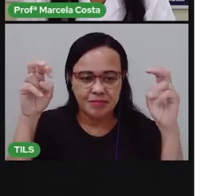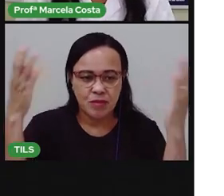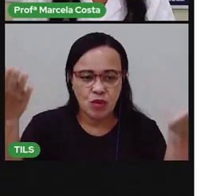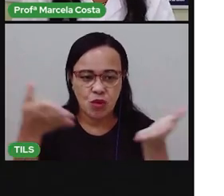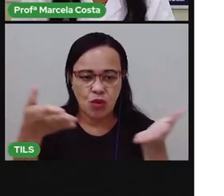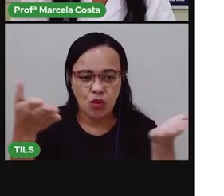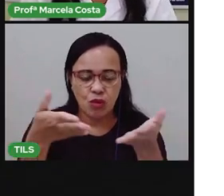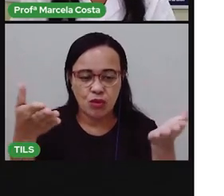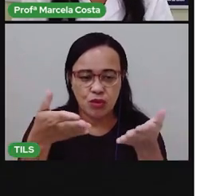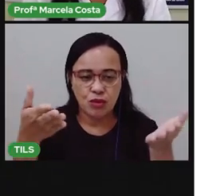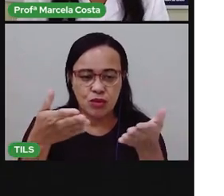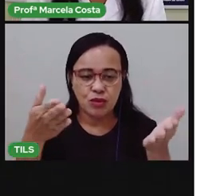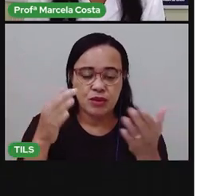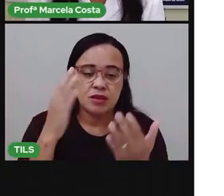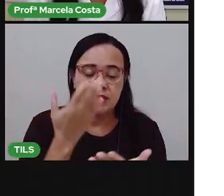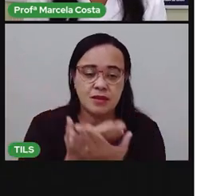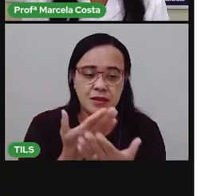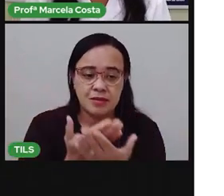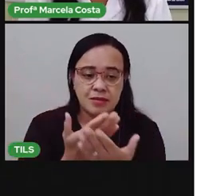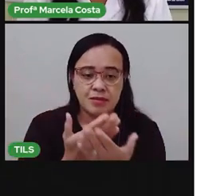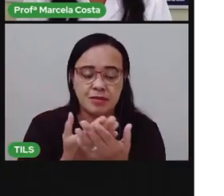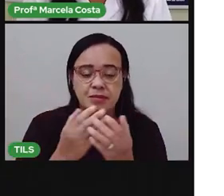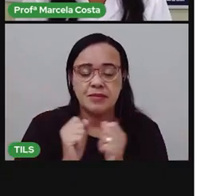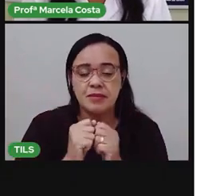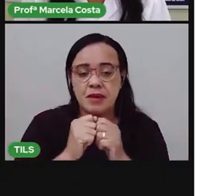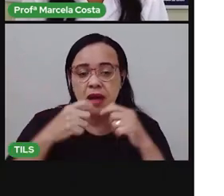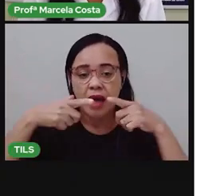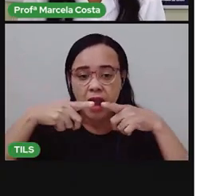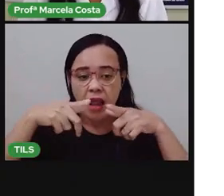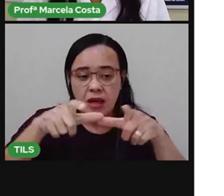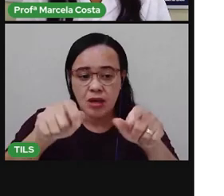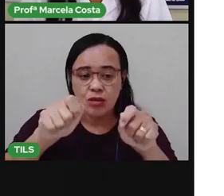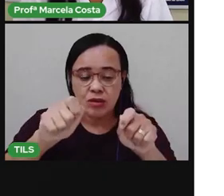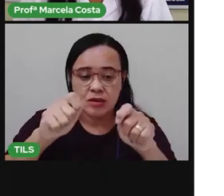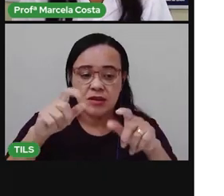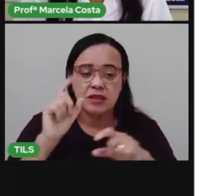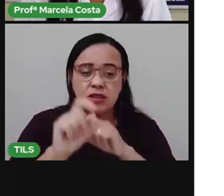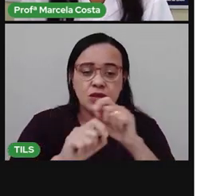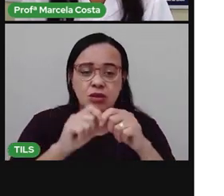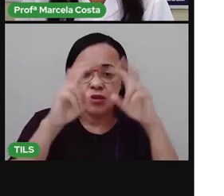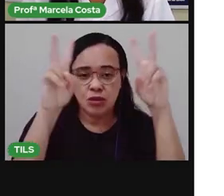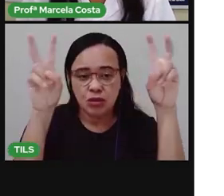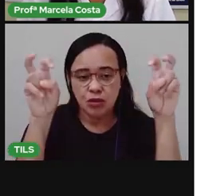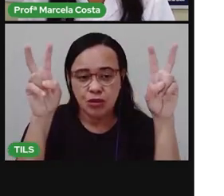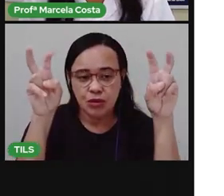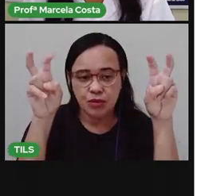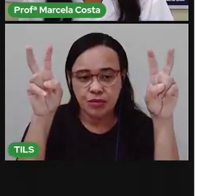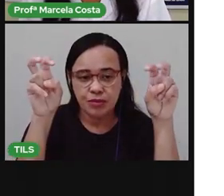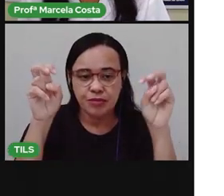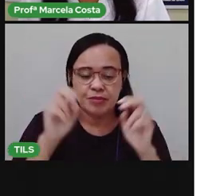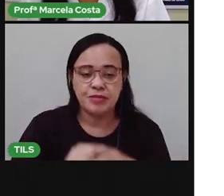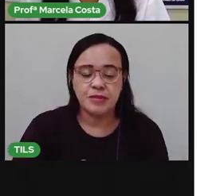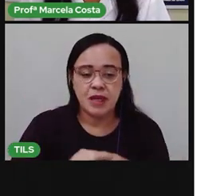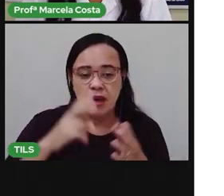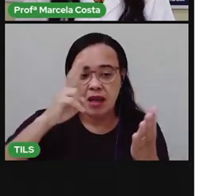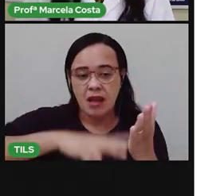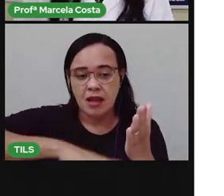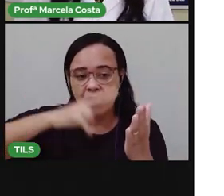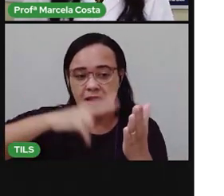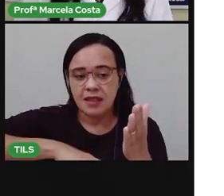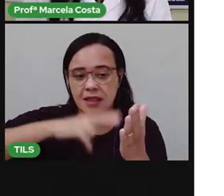na aula de linguagem, o tema da nossa aula será lendo em casa.